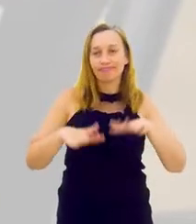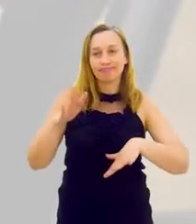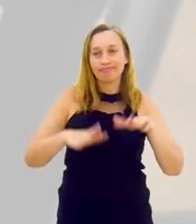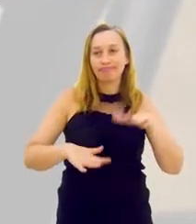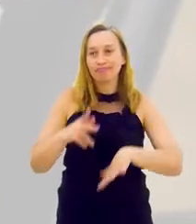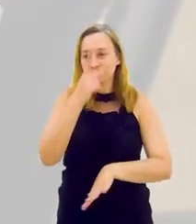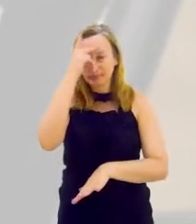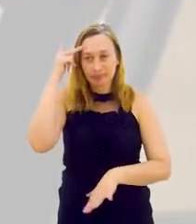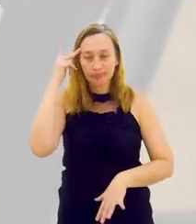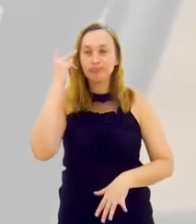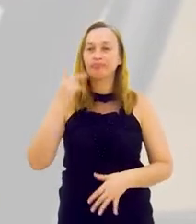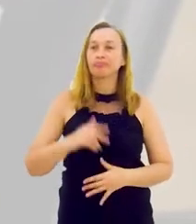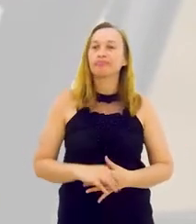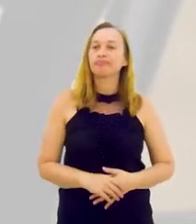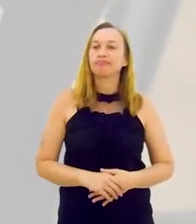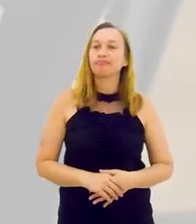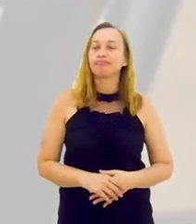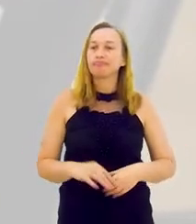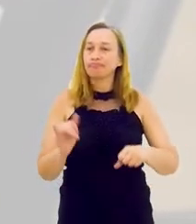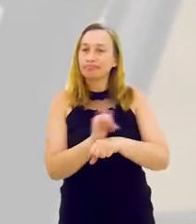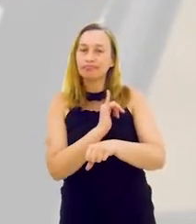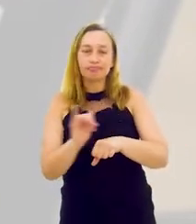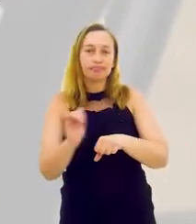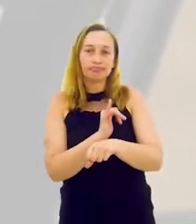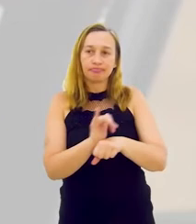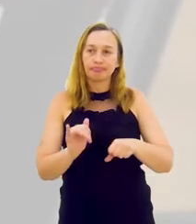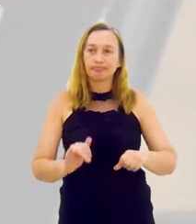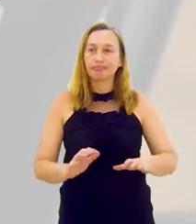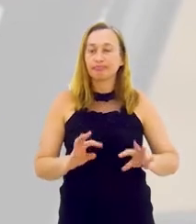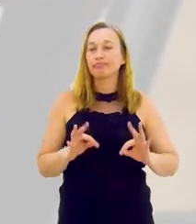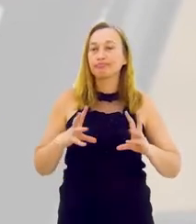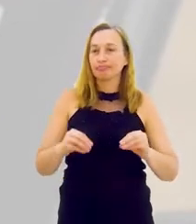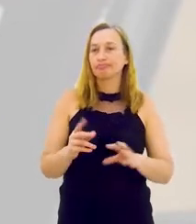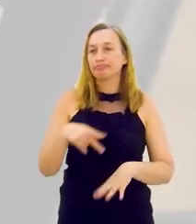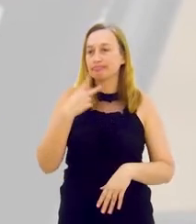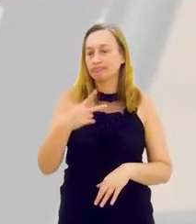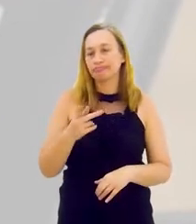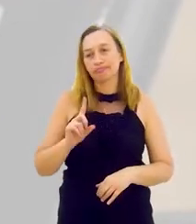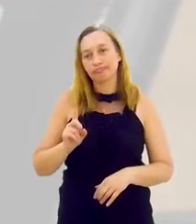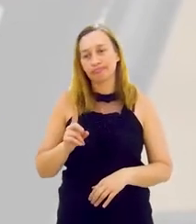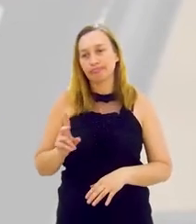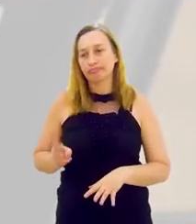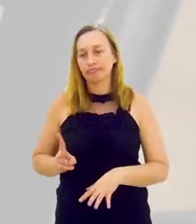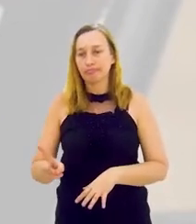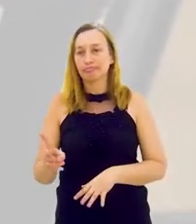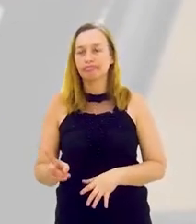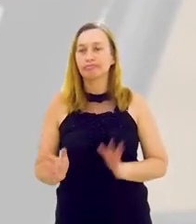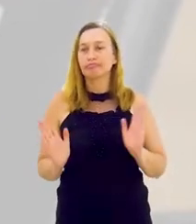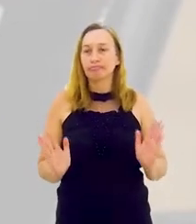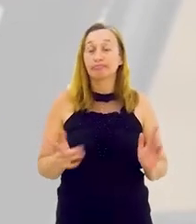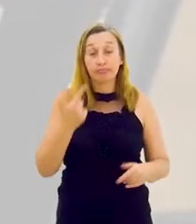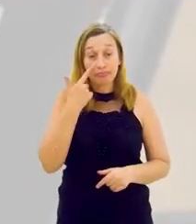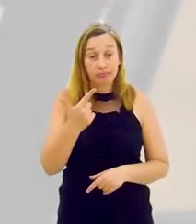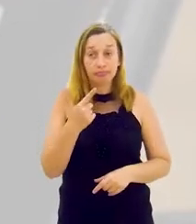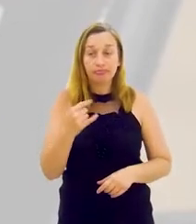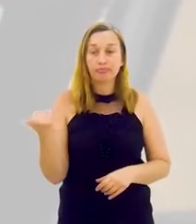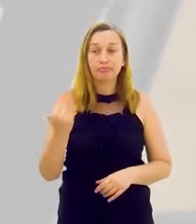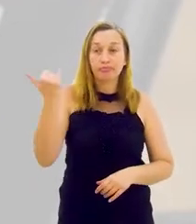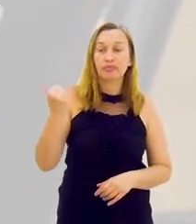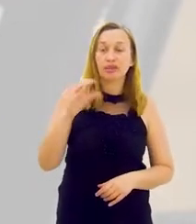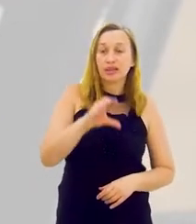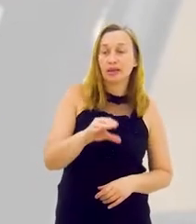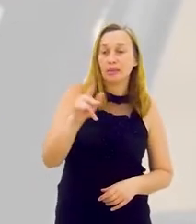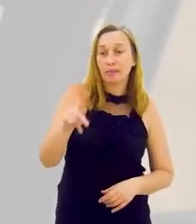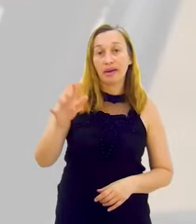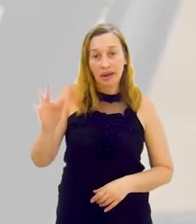depende de alguém que está numa posição estratégica. Então, aquilo tudo que a gente está falando não vai andar. Vocês verem a